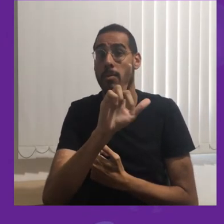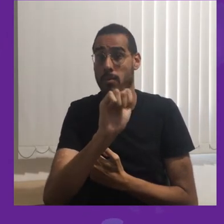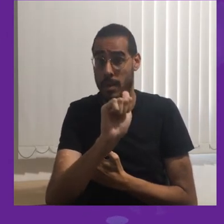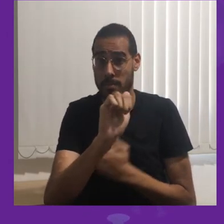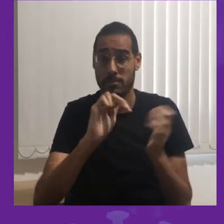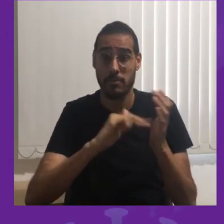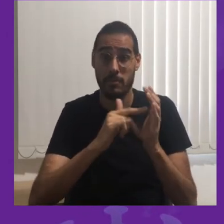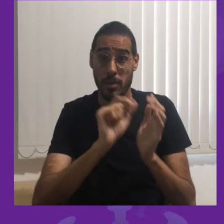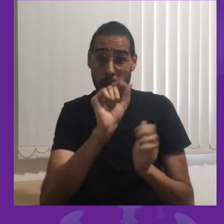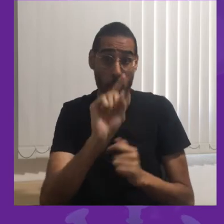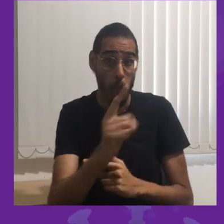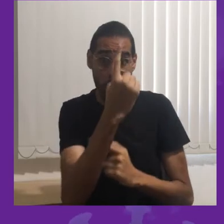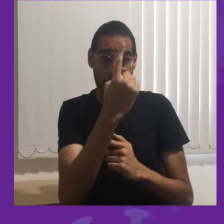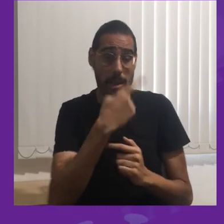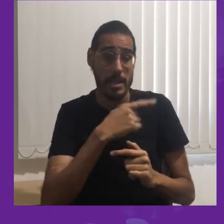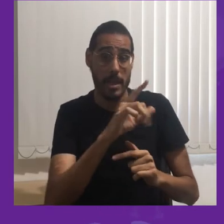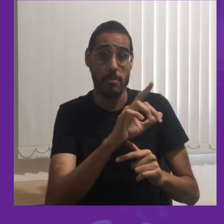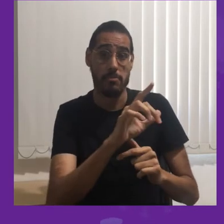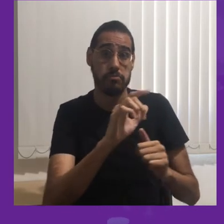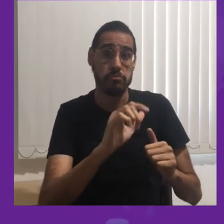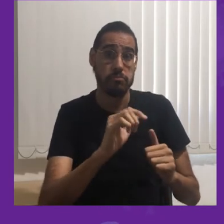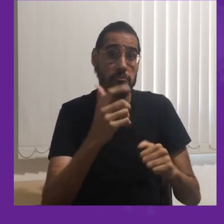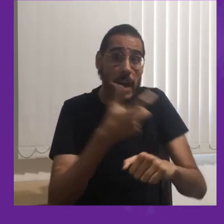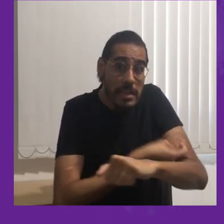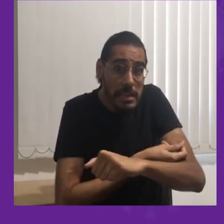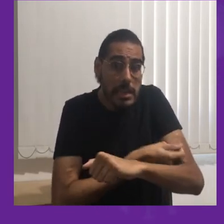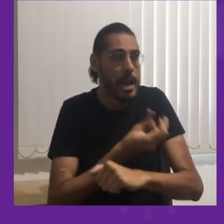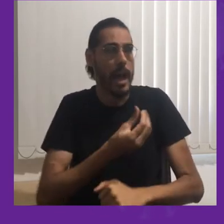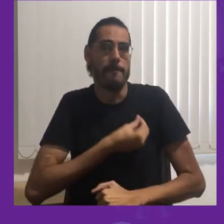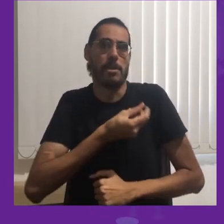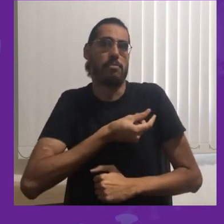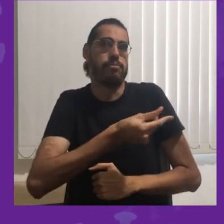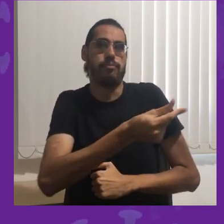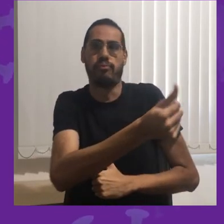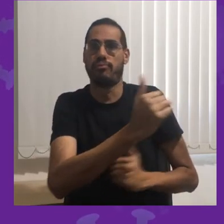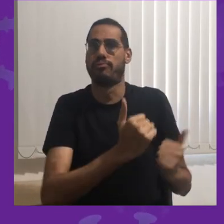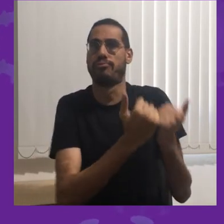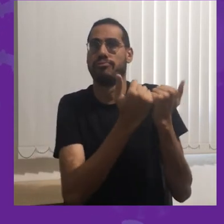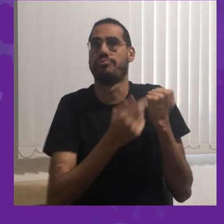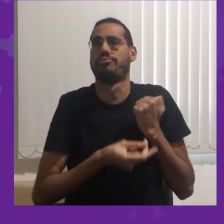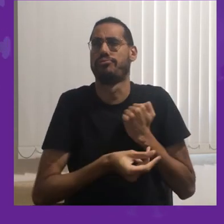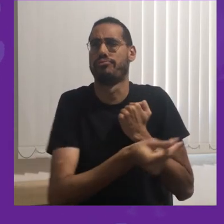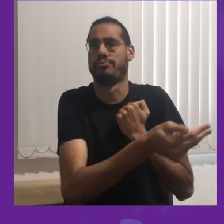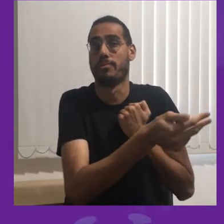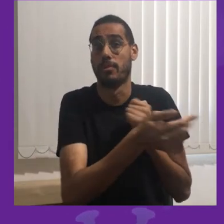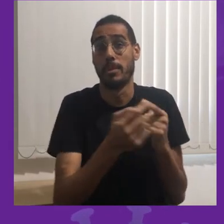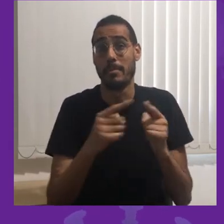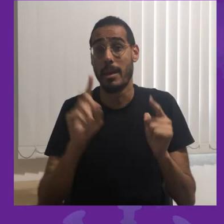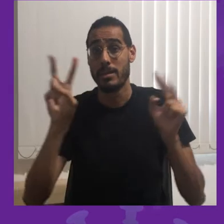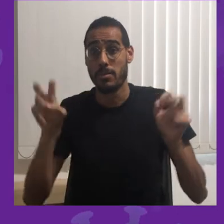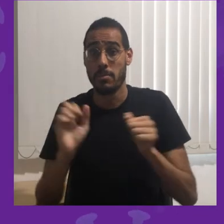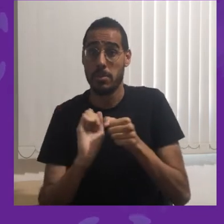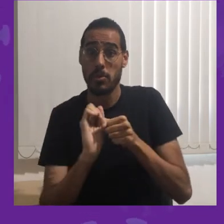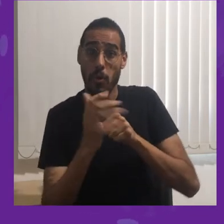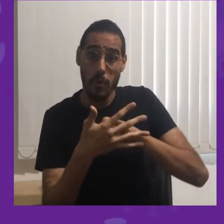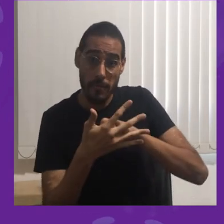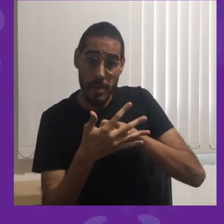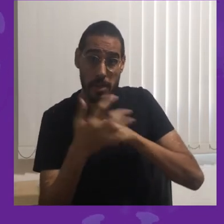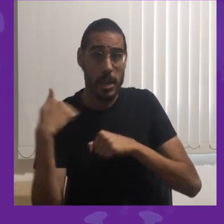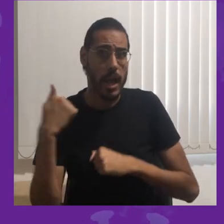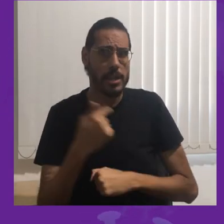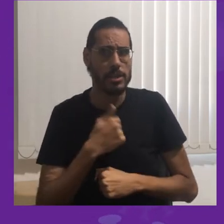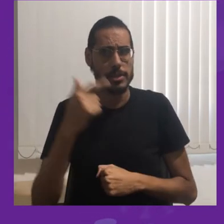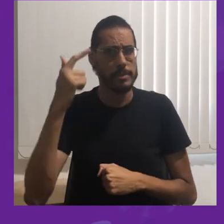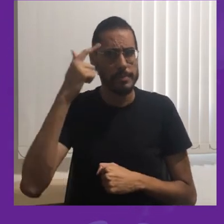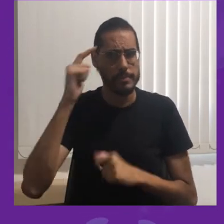ou que foi vacinado, fica definitivamente imunizado. Então, com relação ao Covid, o que a gente tem?